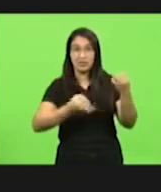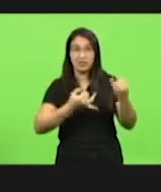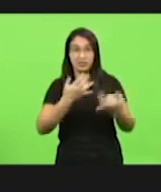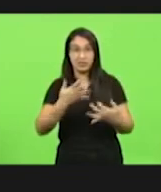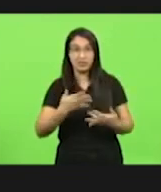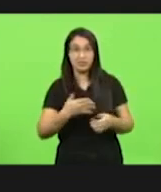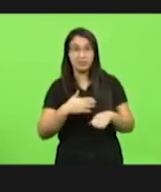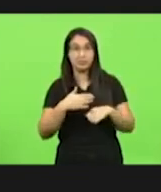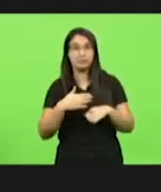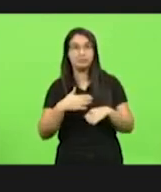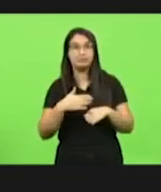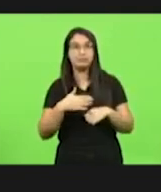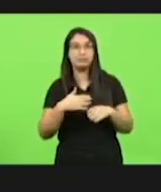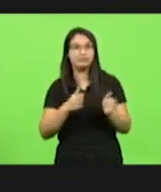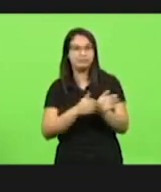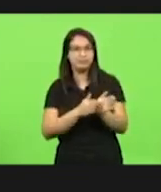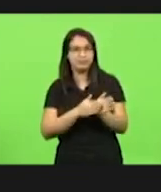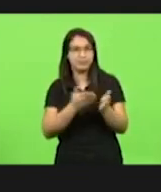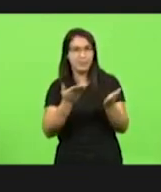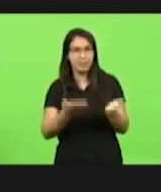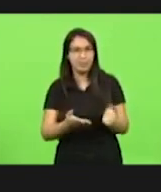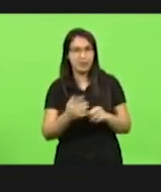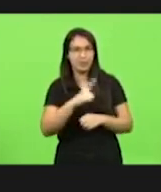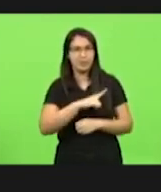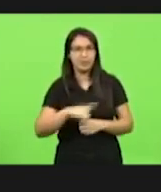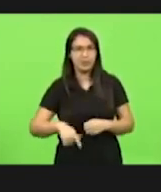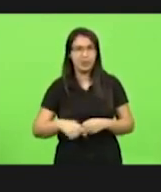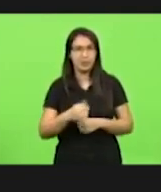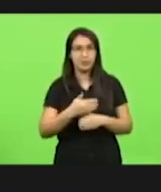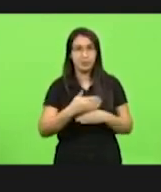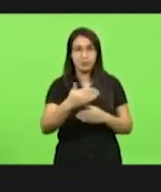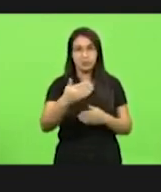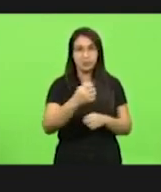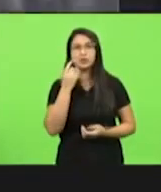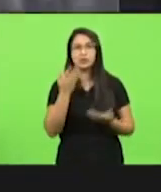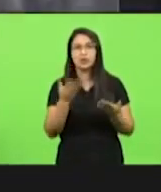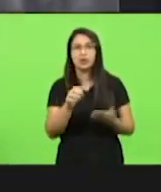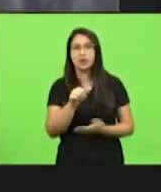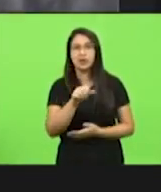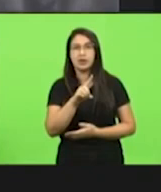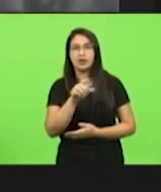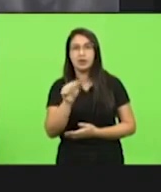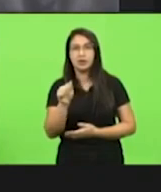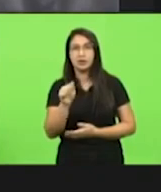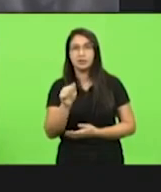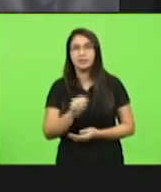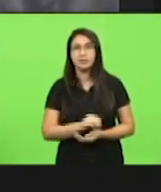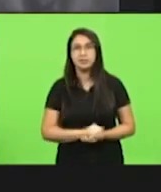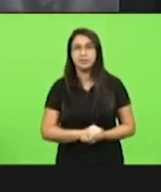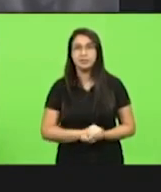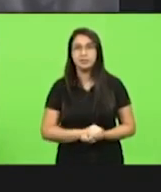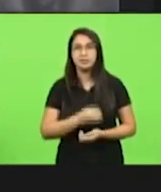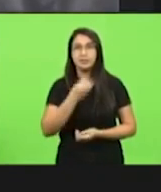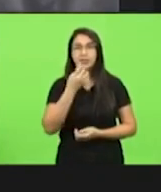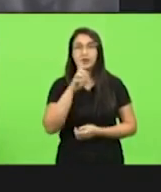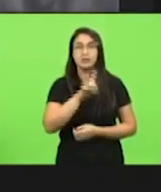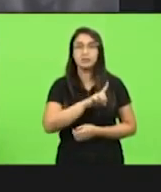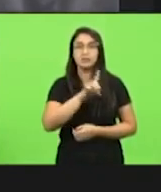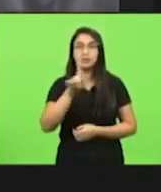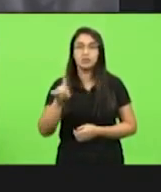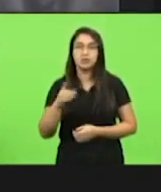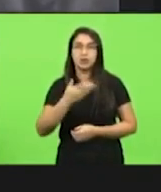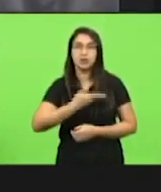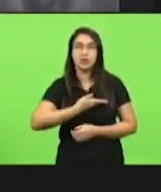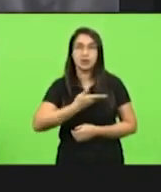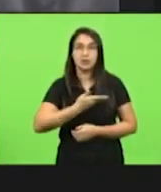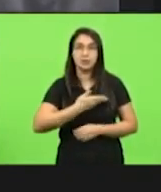a criação de uma comissão mista na Assembleia Legislativa para discutir o assunto. O colegiado deve ser formado por membros das comissões